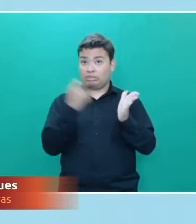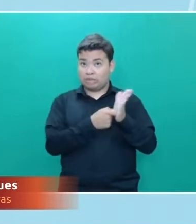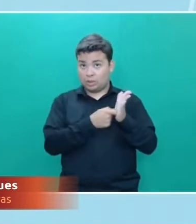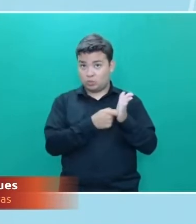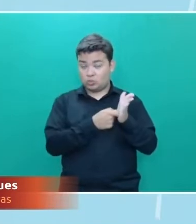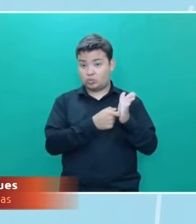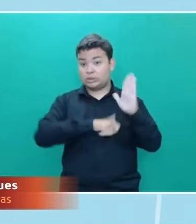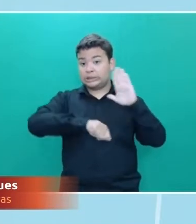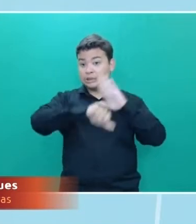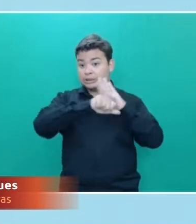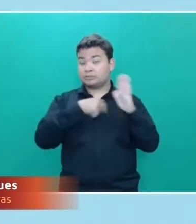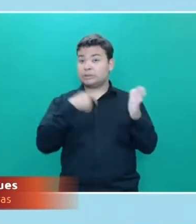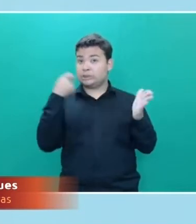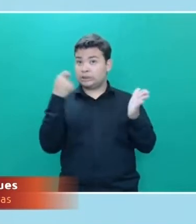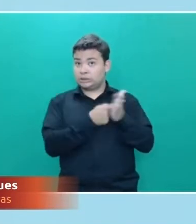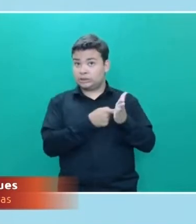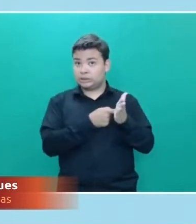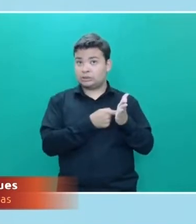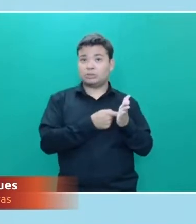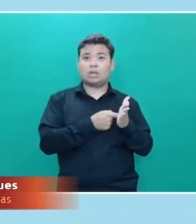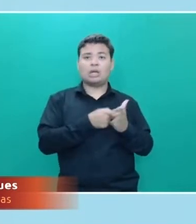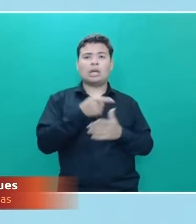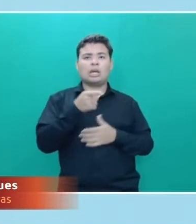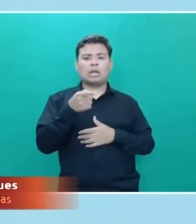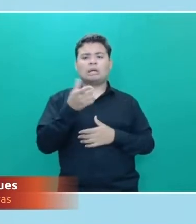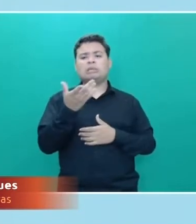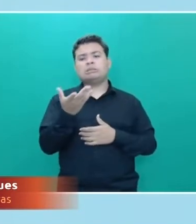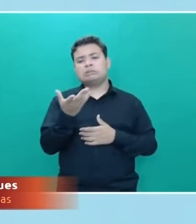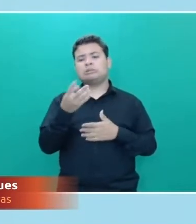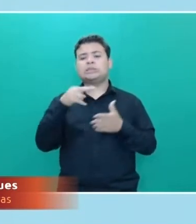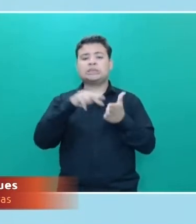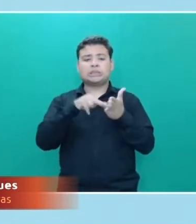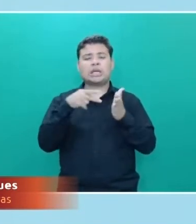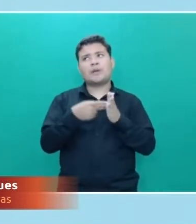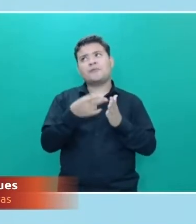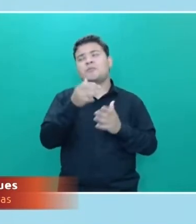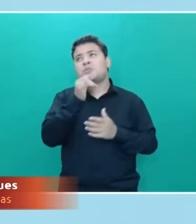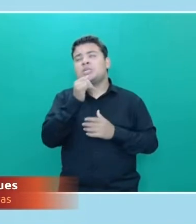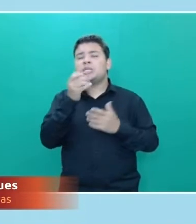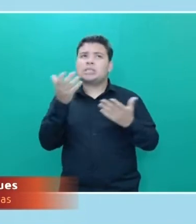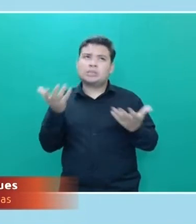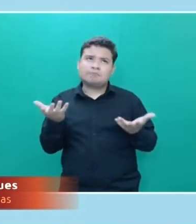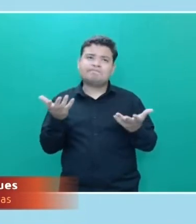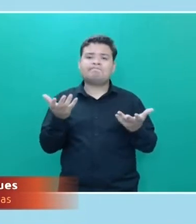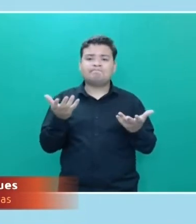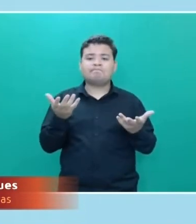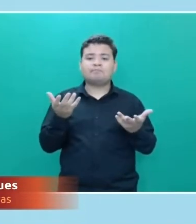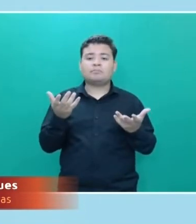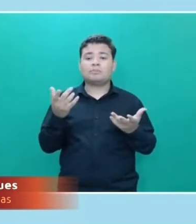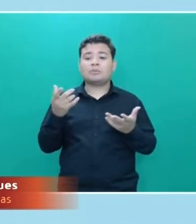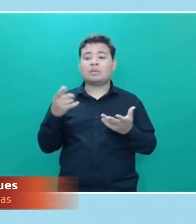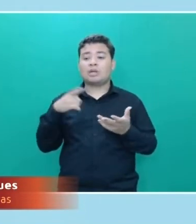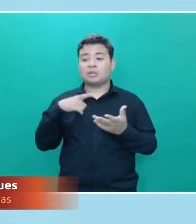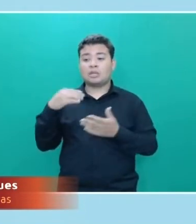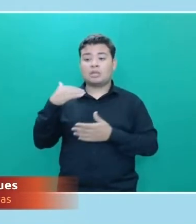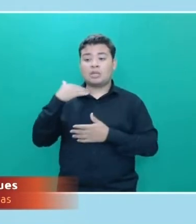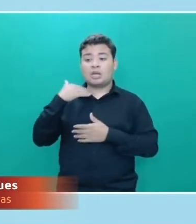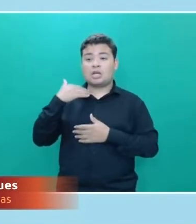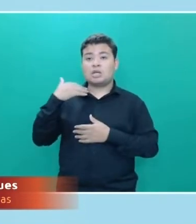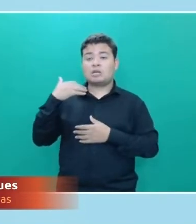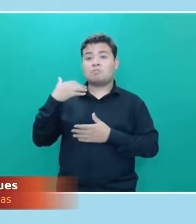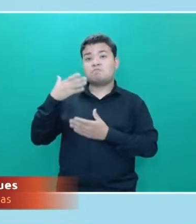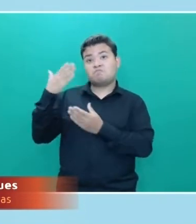criminalmente, também não exclui a possibilidade de se ajuizar um processo